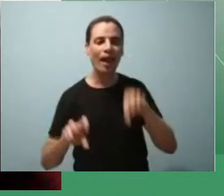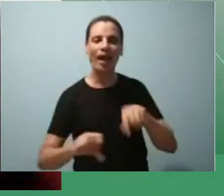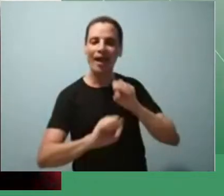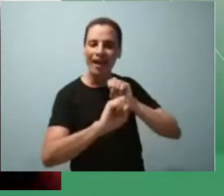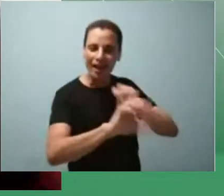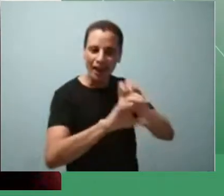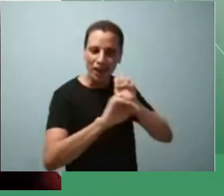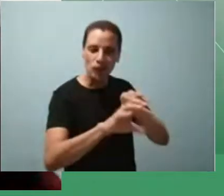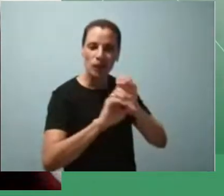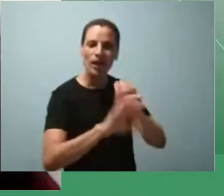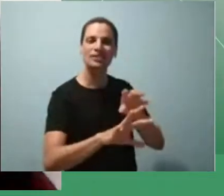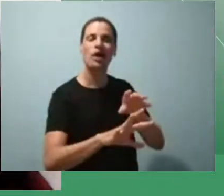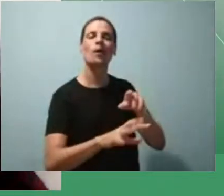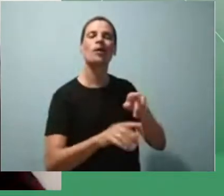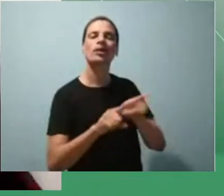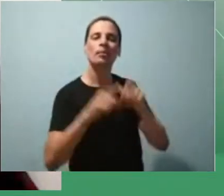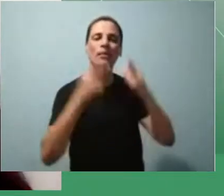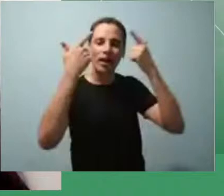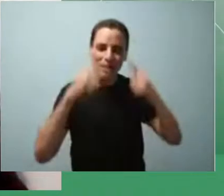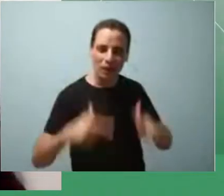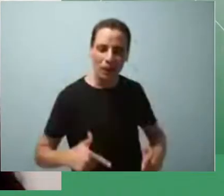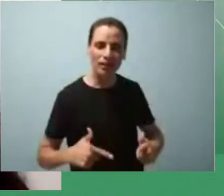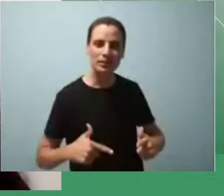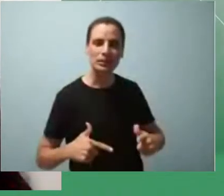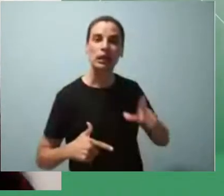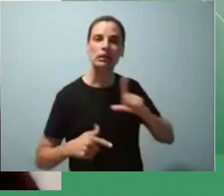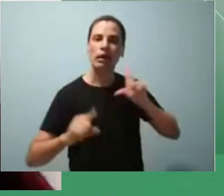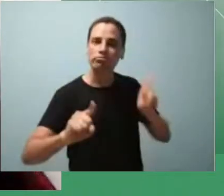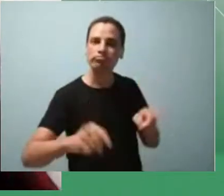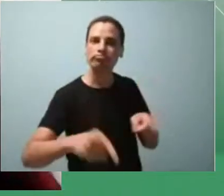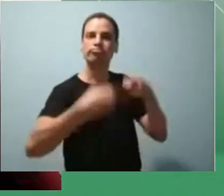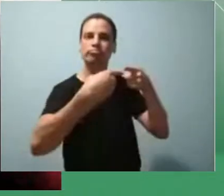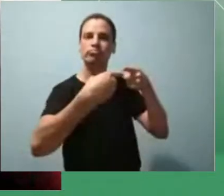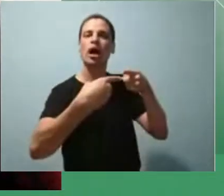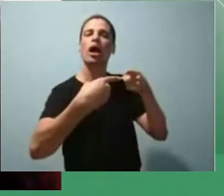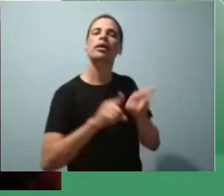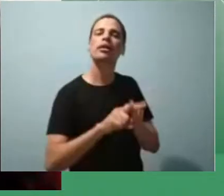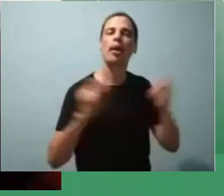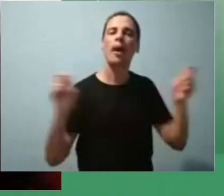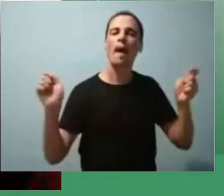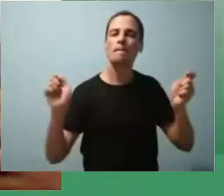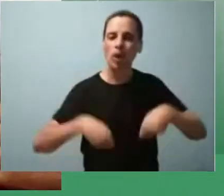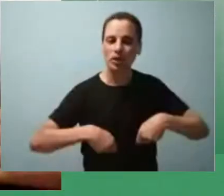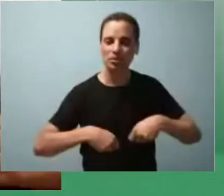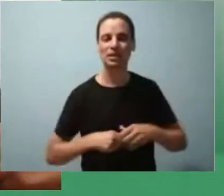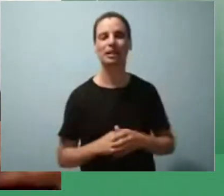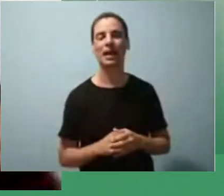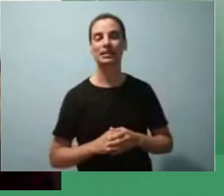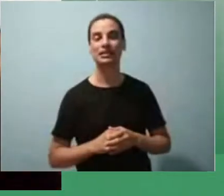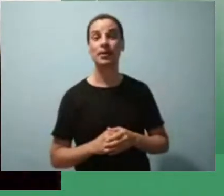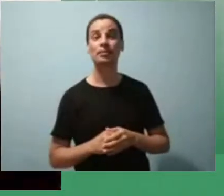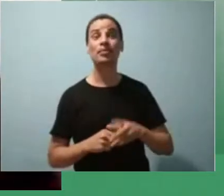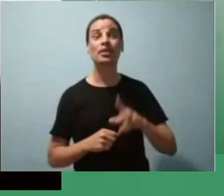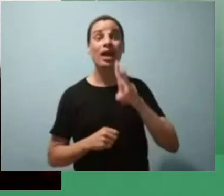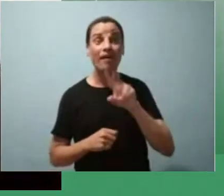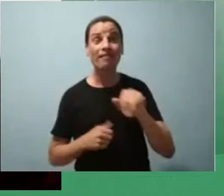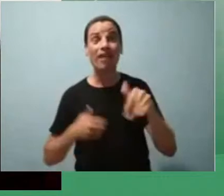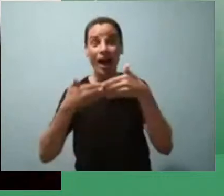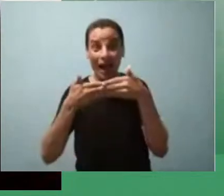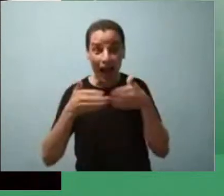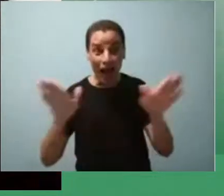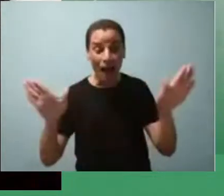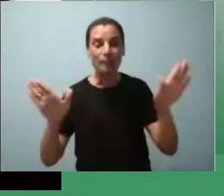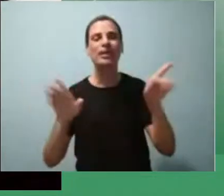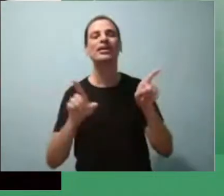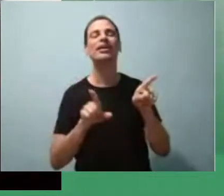Desafios e Possibilidades, né? Quem vai abrir a nossa mesa e conduzi